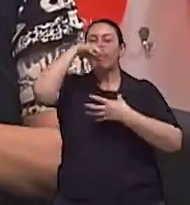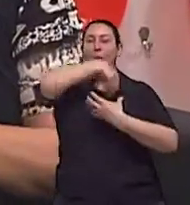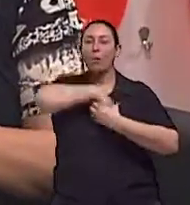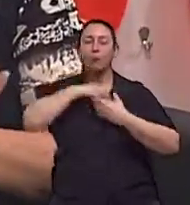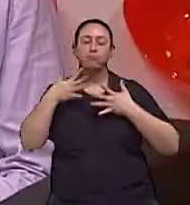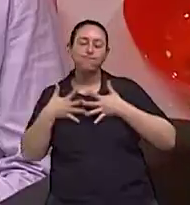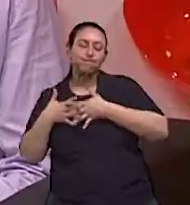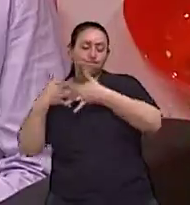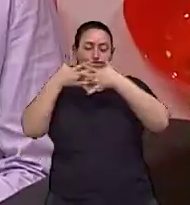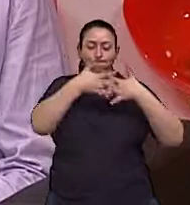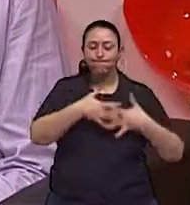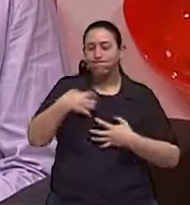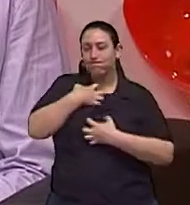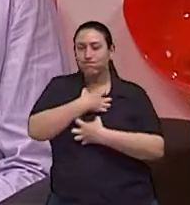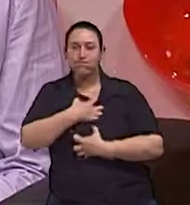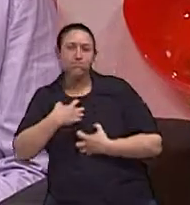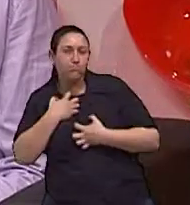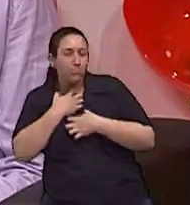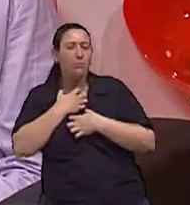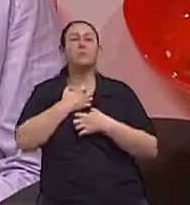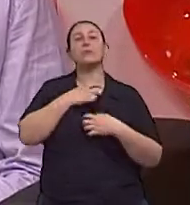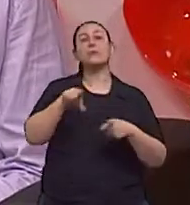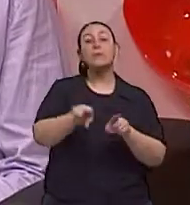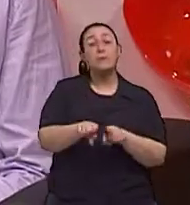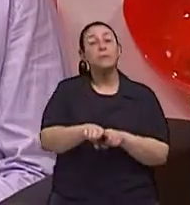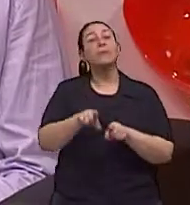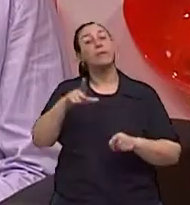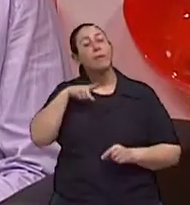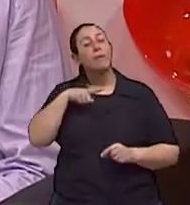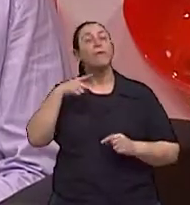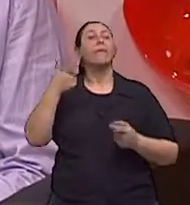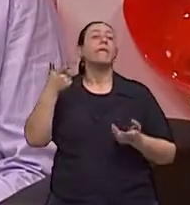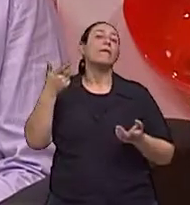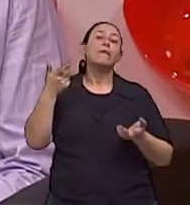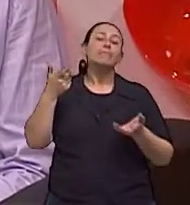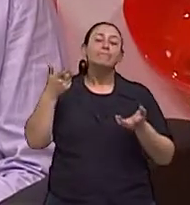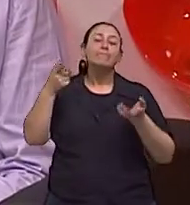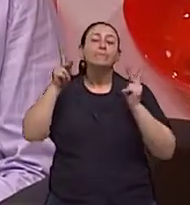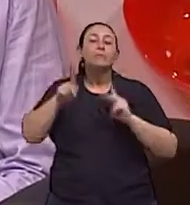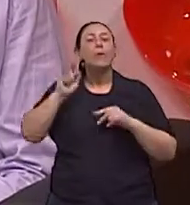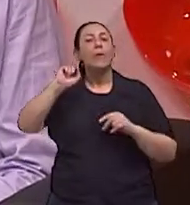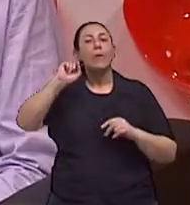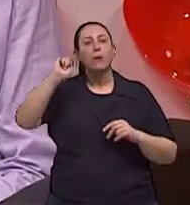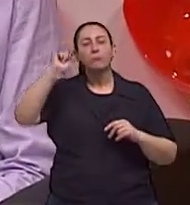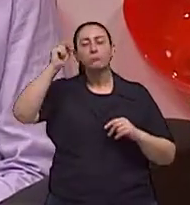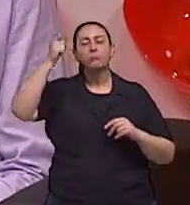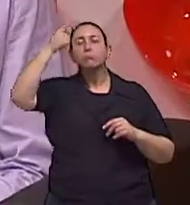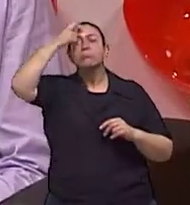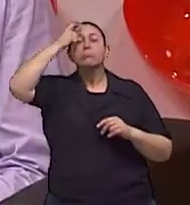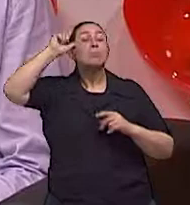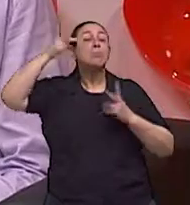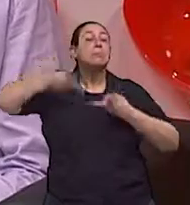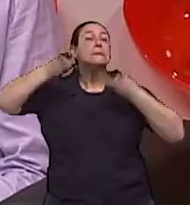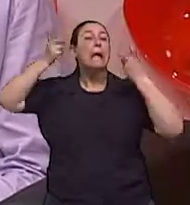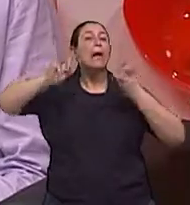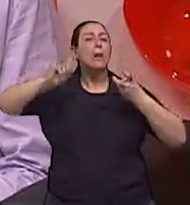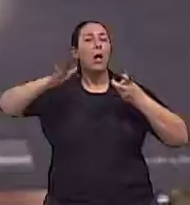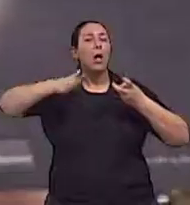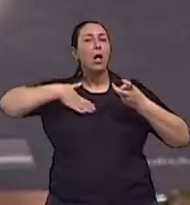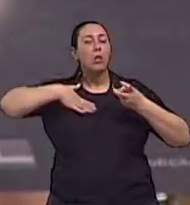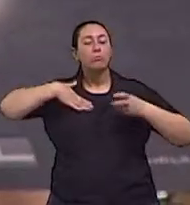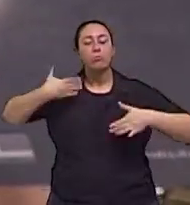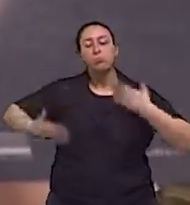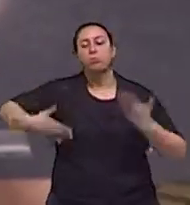ele tem toda uma abordagem do entendimento da dinâmica inconsciente que é uma coisa tão desconhecida para nós e que